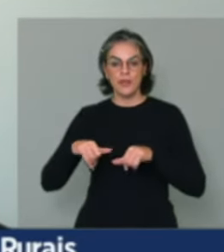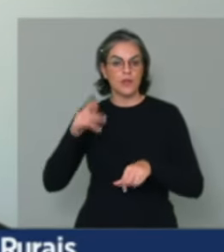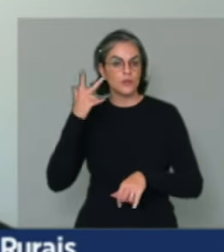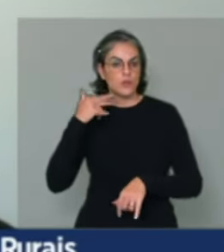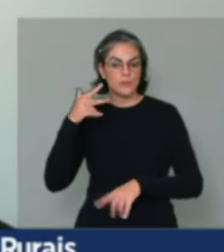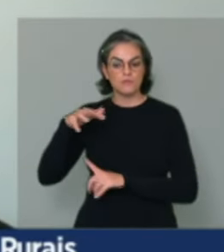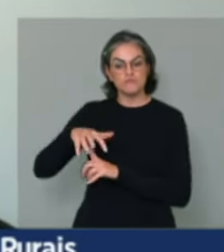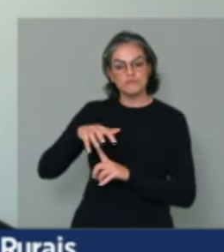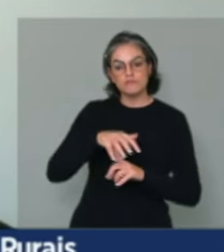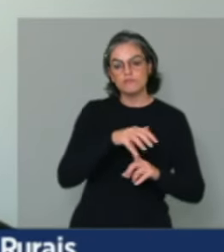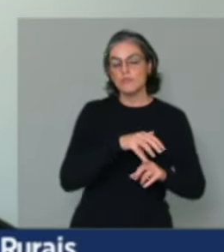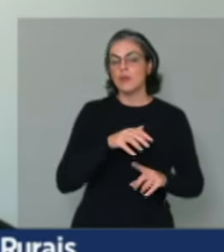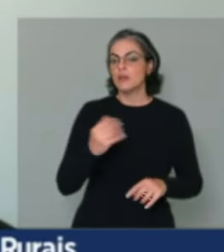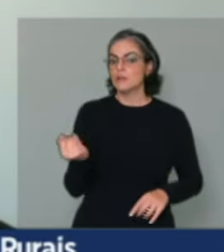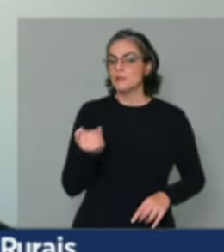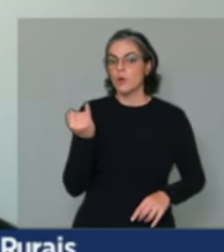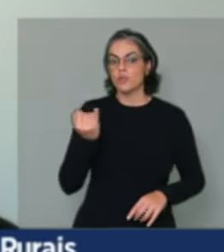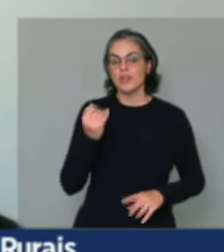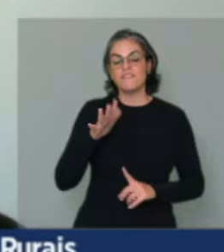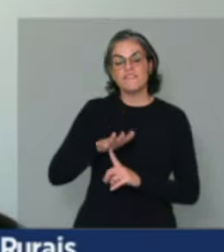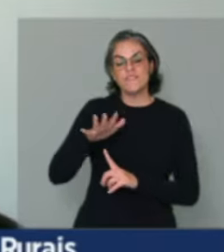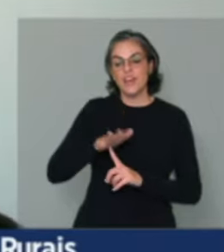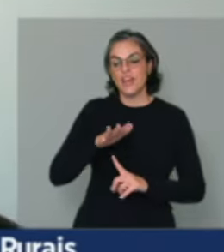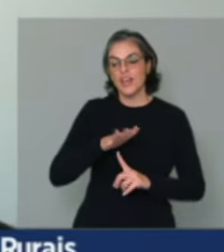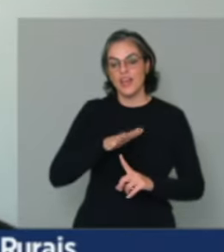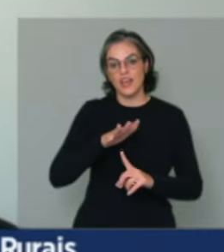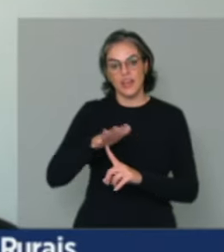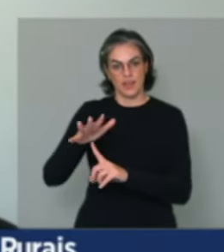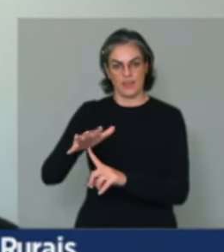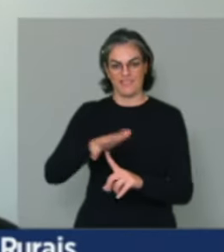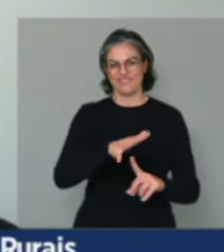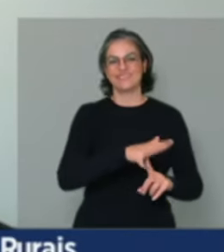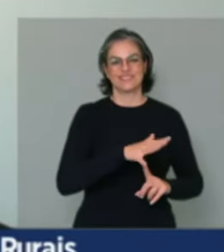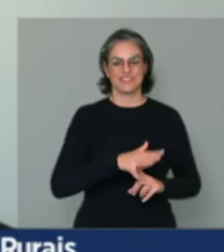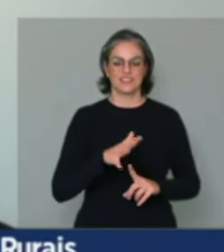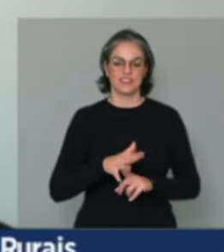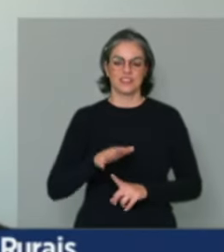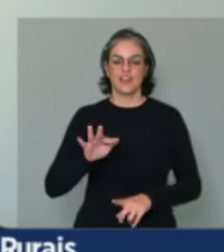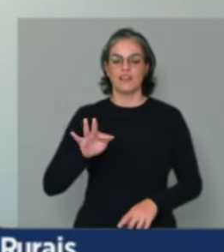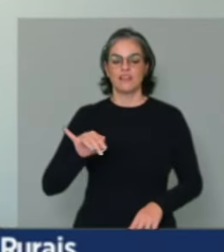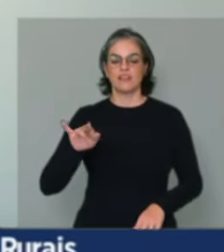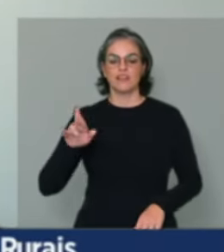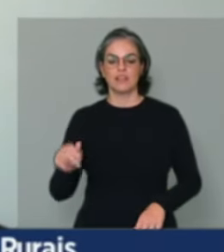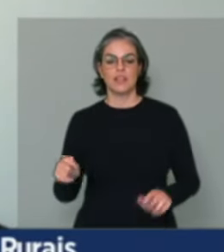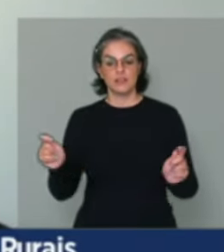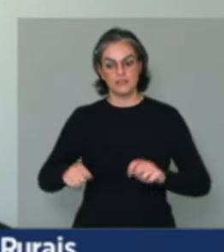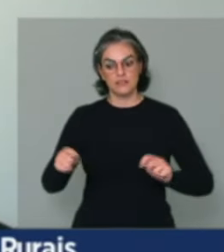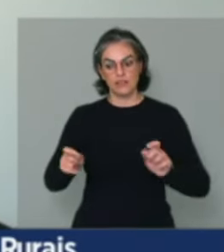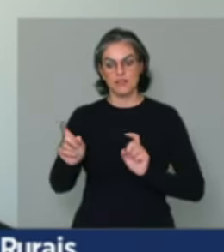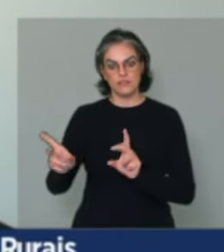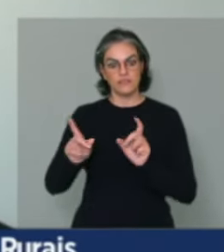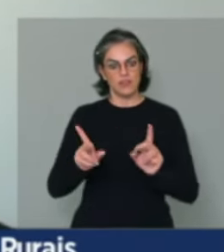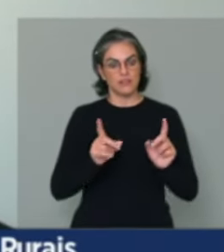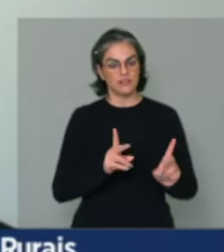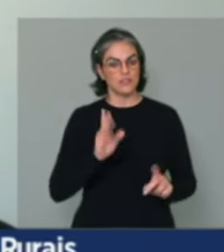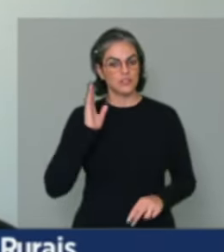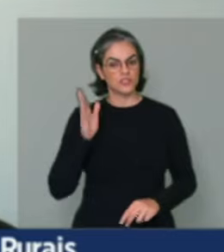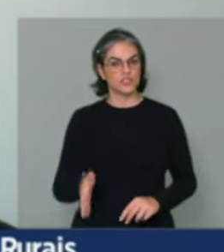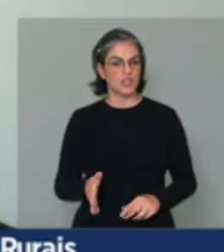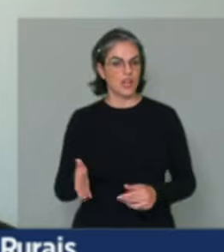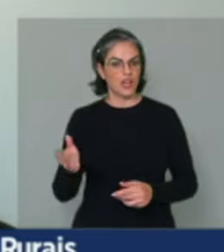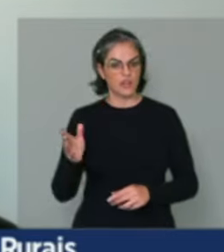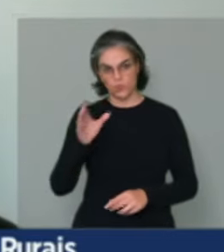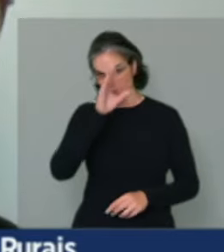fortalecimento das feiras, que é onde a agricultura familiar, ela pode comercializar diretamente com o consumidor.